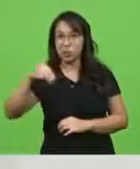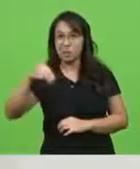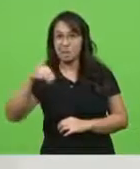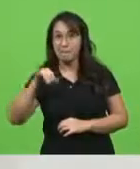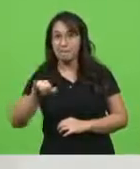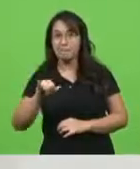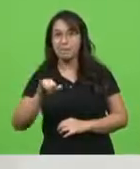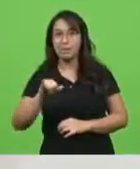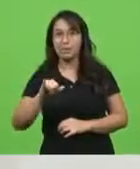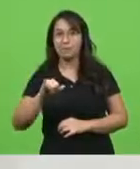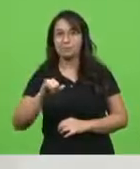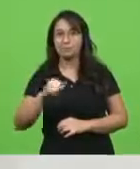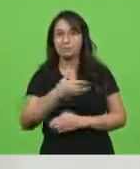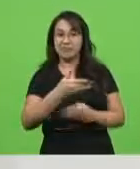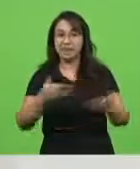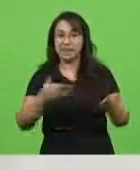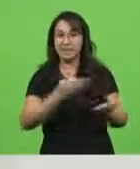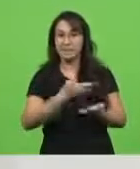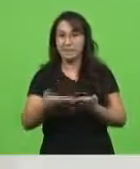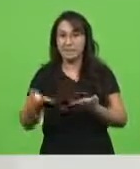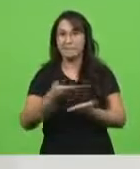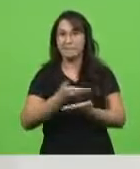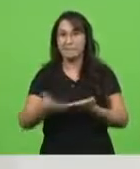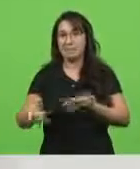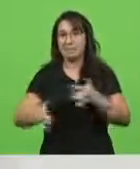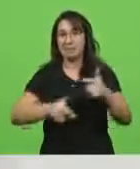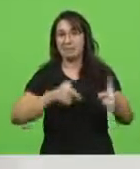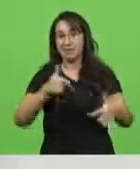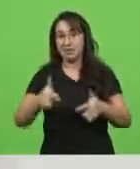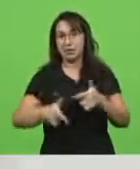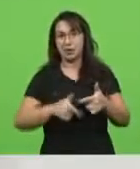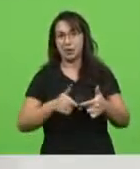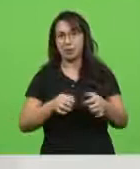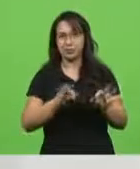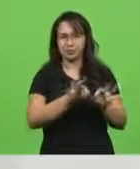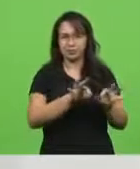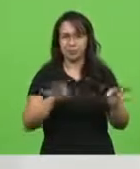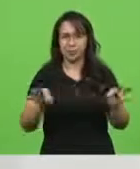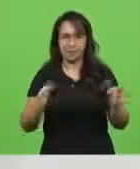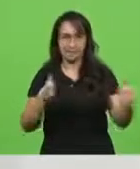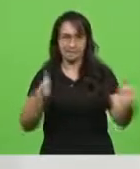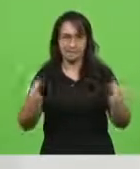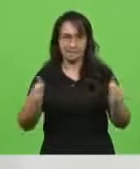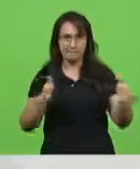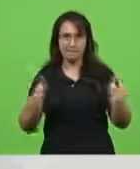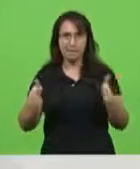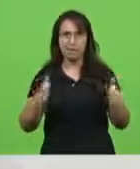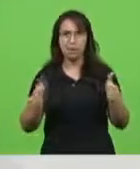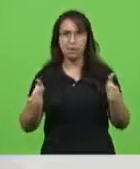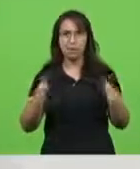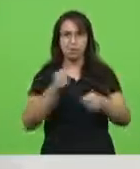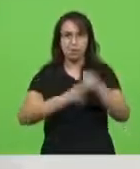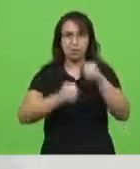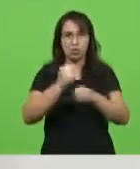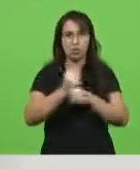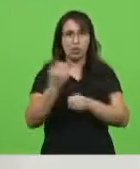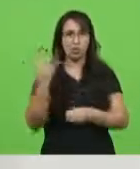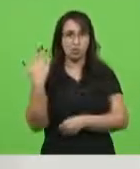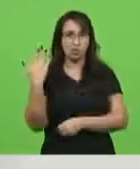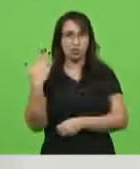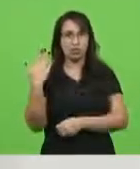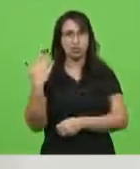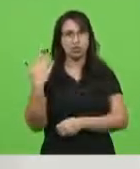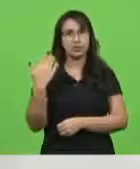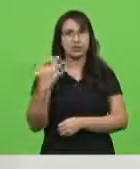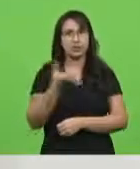do CAGED, dava que o período do ano passado, 600